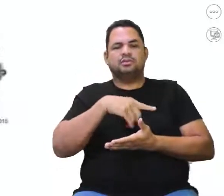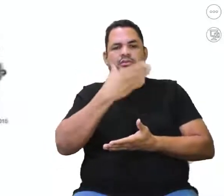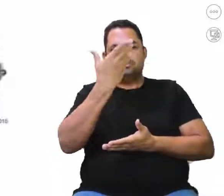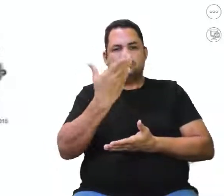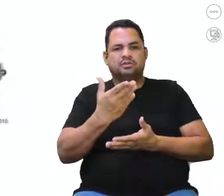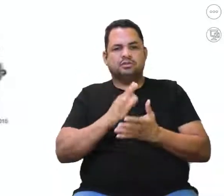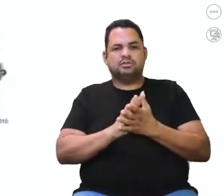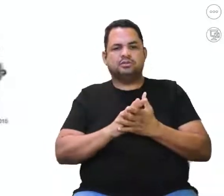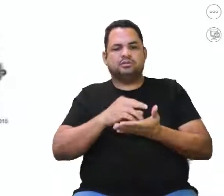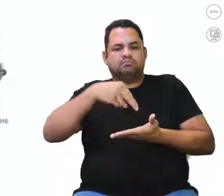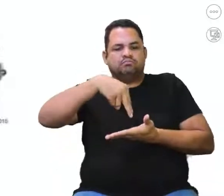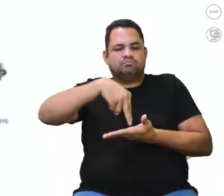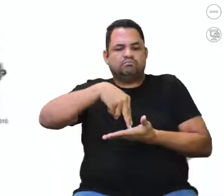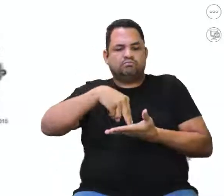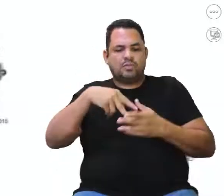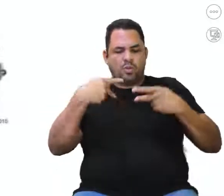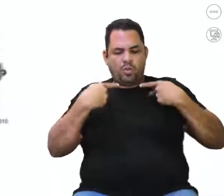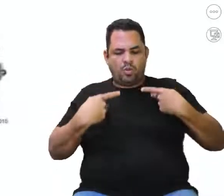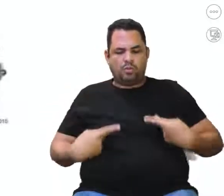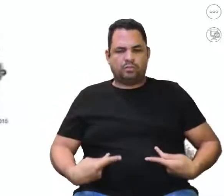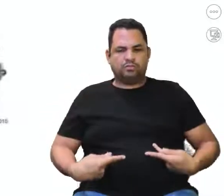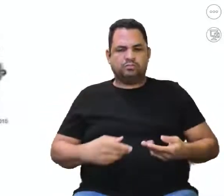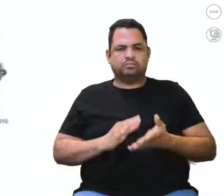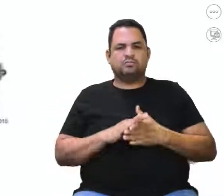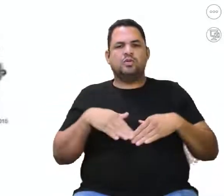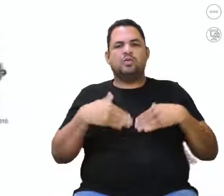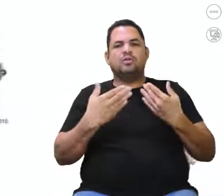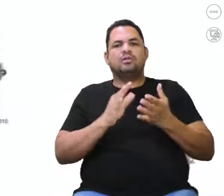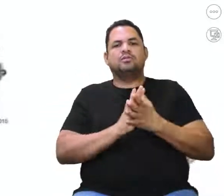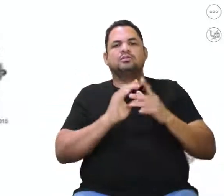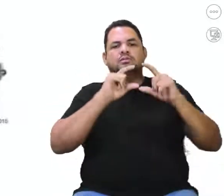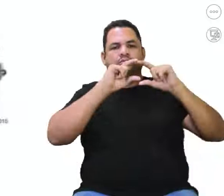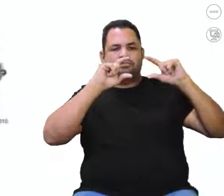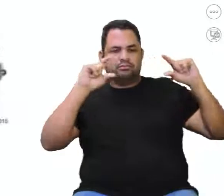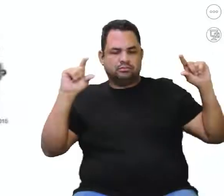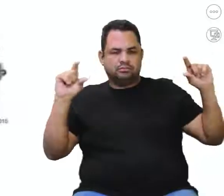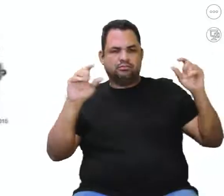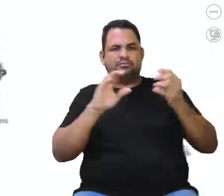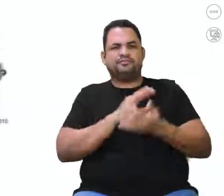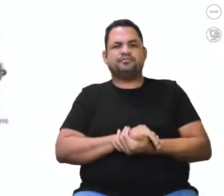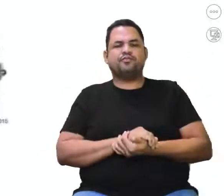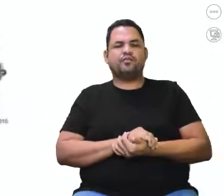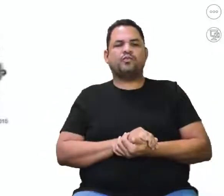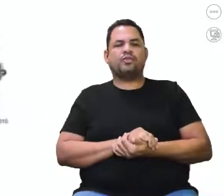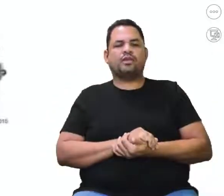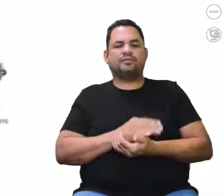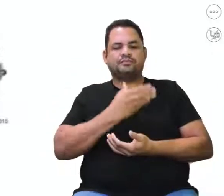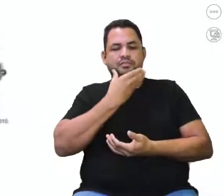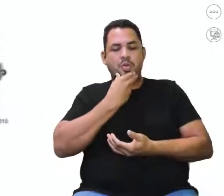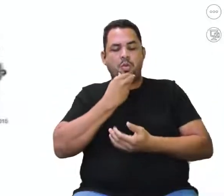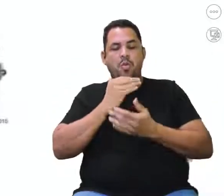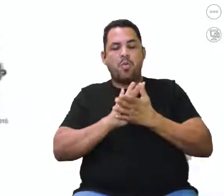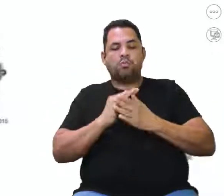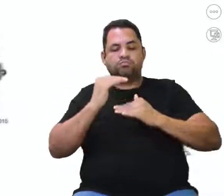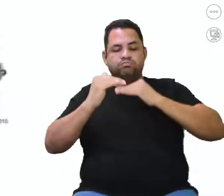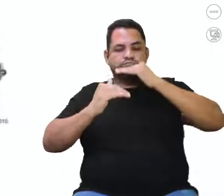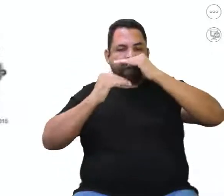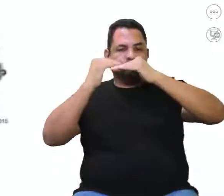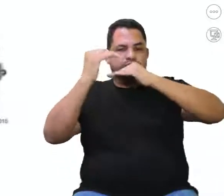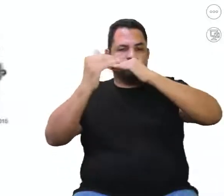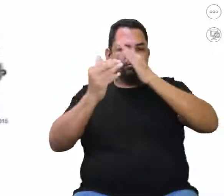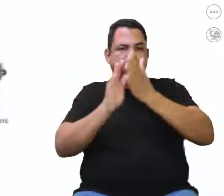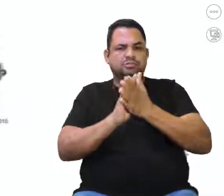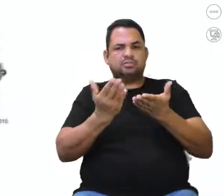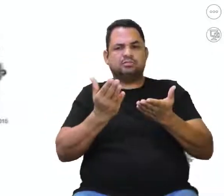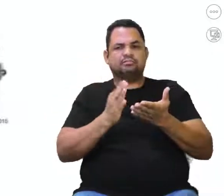questão da postura corporal. Qual que é o enunciado, professora Iris? Seguinte. O homem evoluiu.